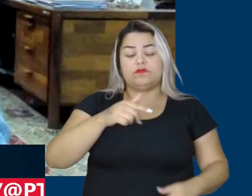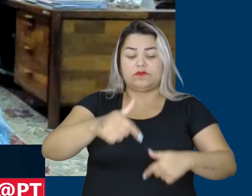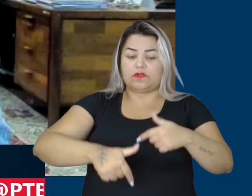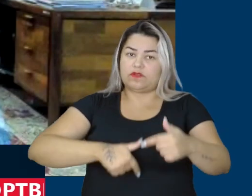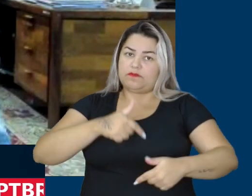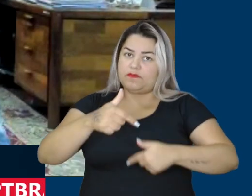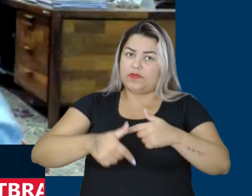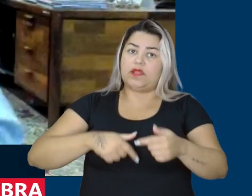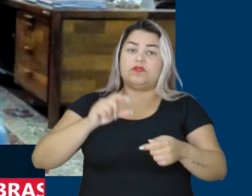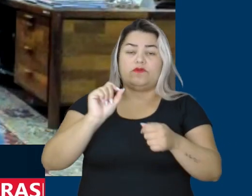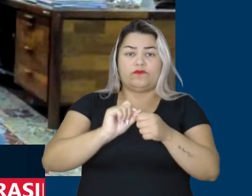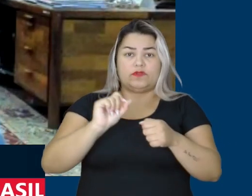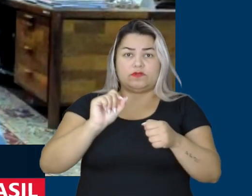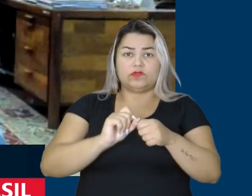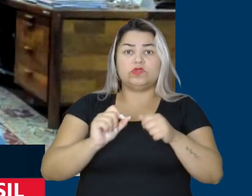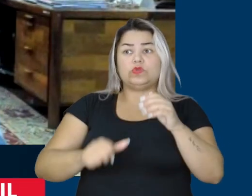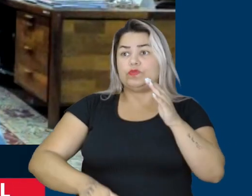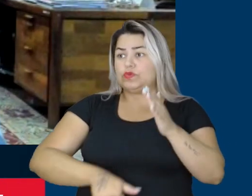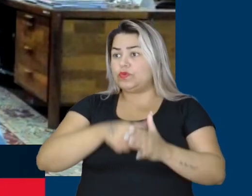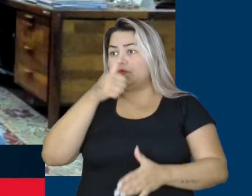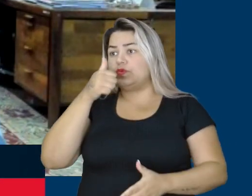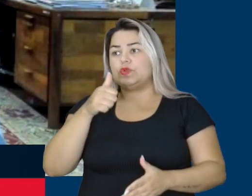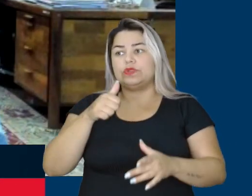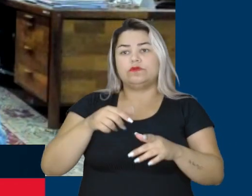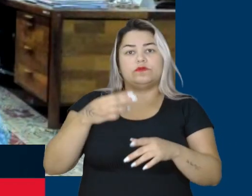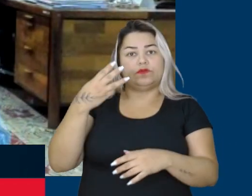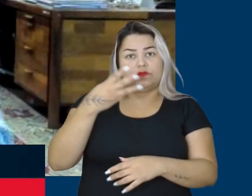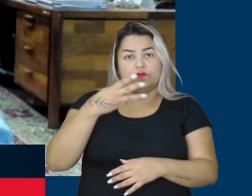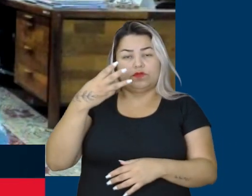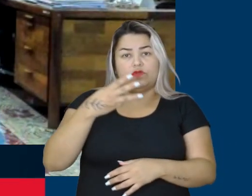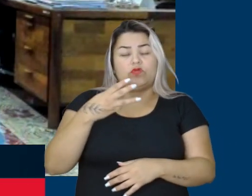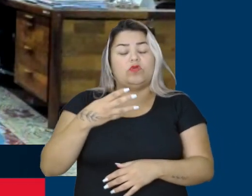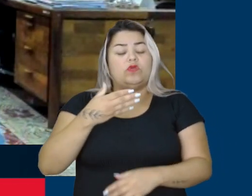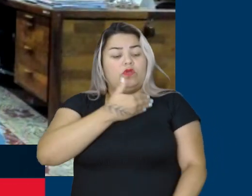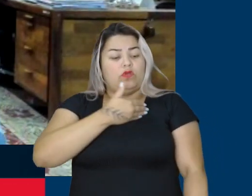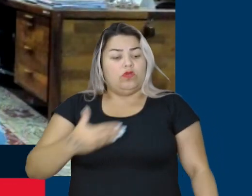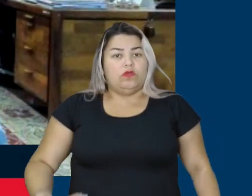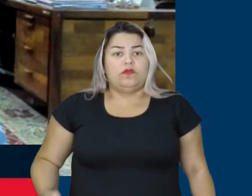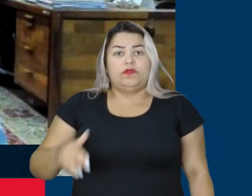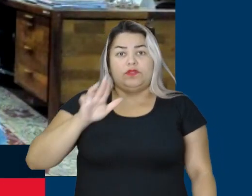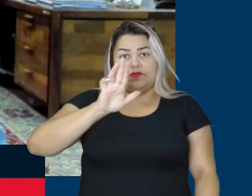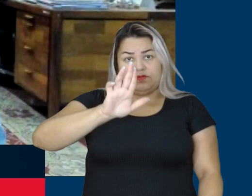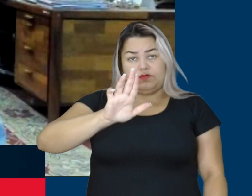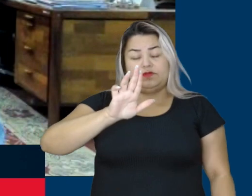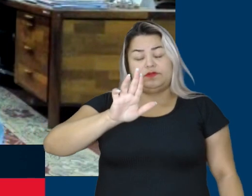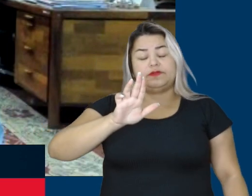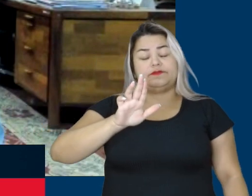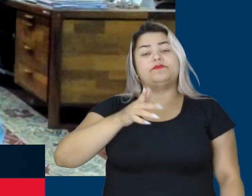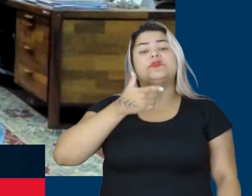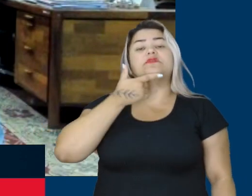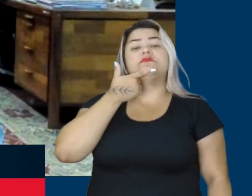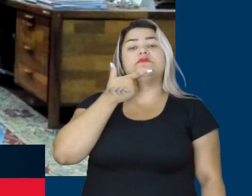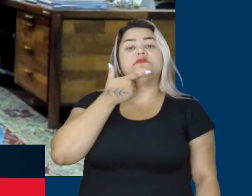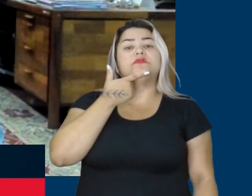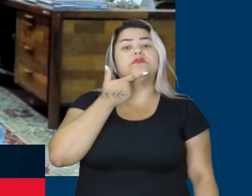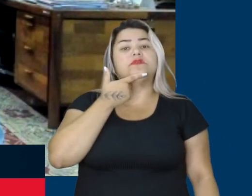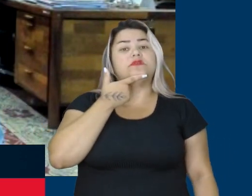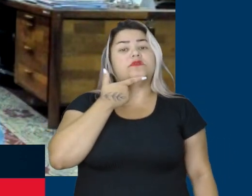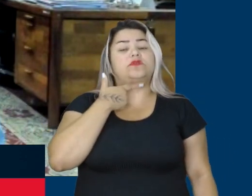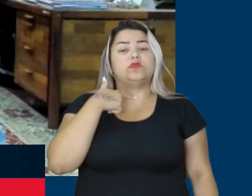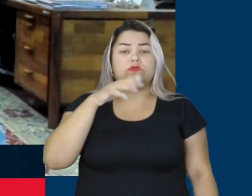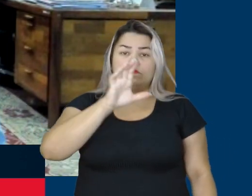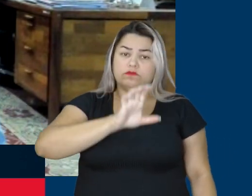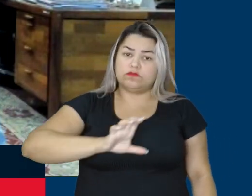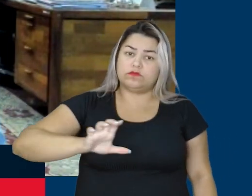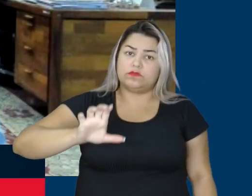neste ano, primeiro ano do governo, terceiro ano, terceiro governo do presidente Lula. E queremos arrumar para o ano que